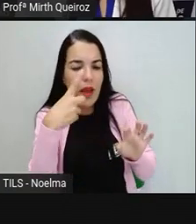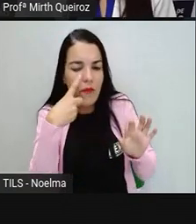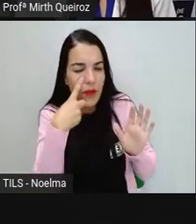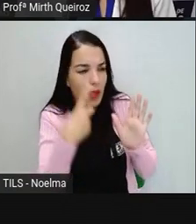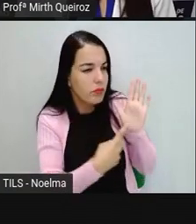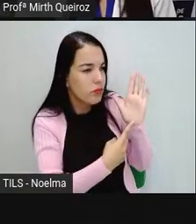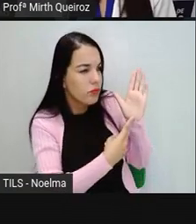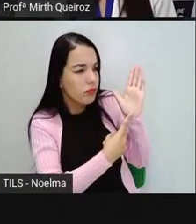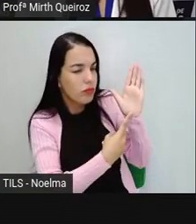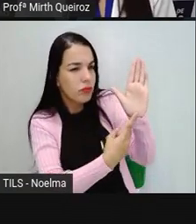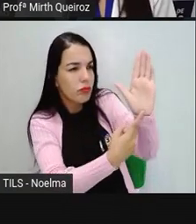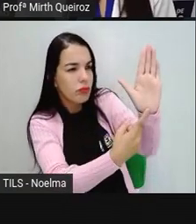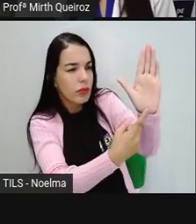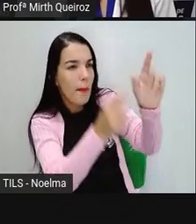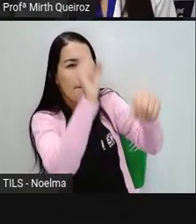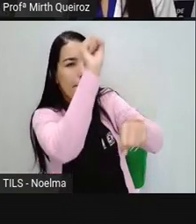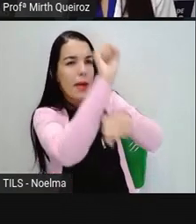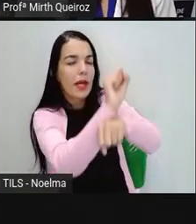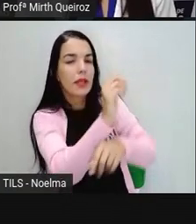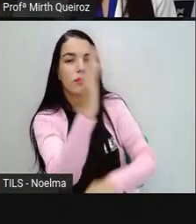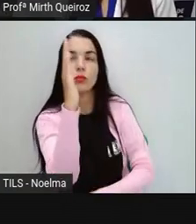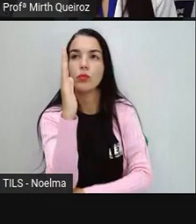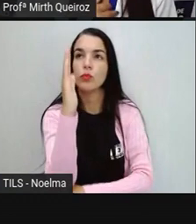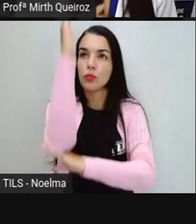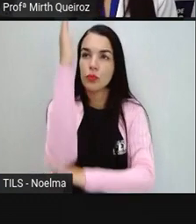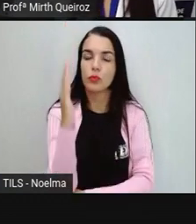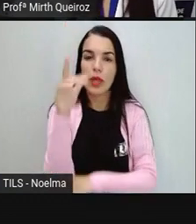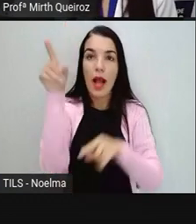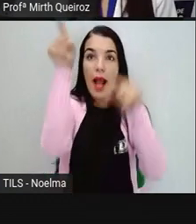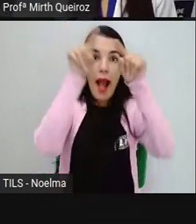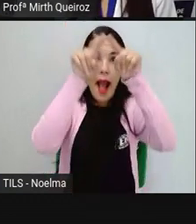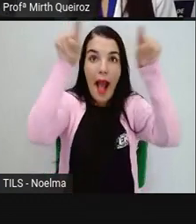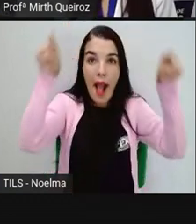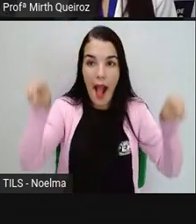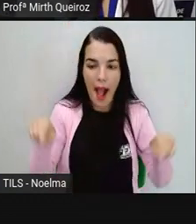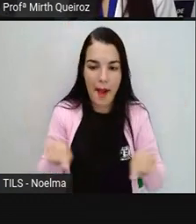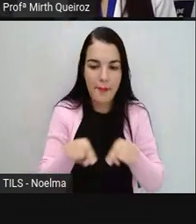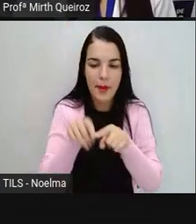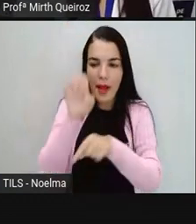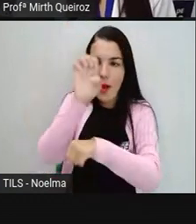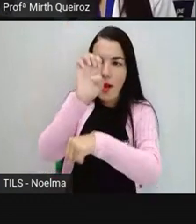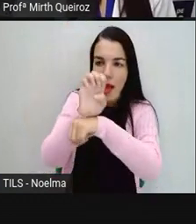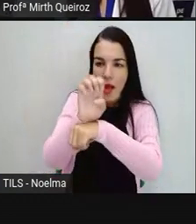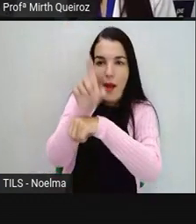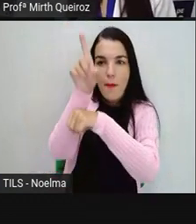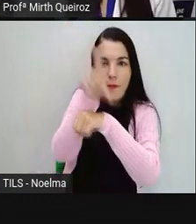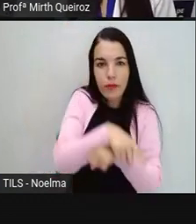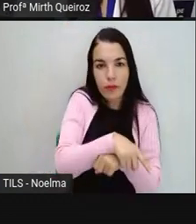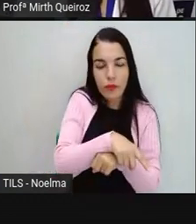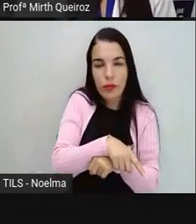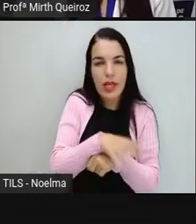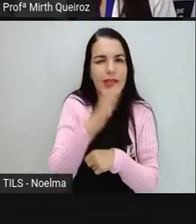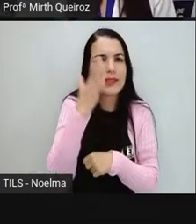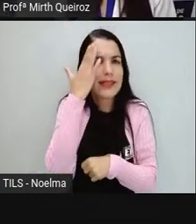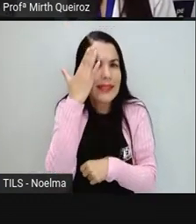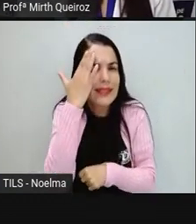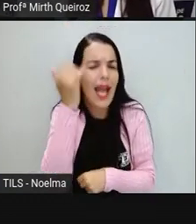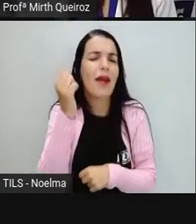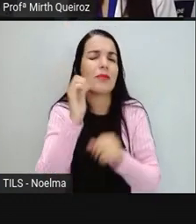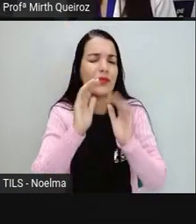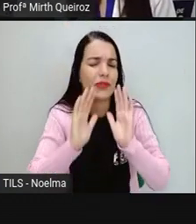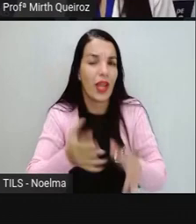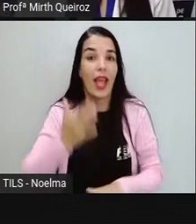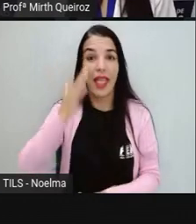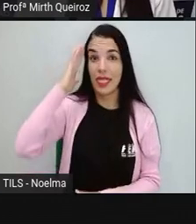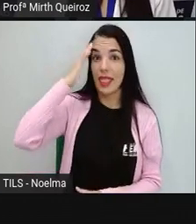nas garagens, ou no local, na rua aí, onde o estacionamento é proibido, a gente já entende